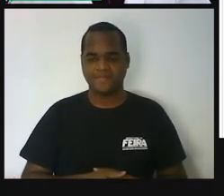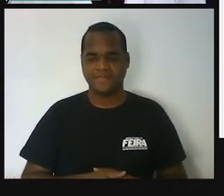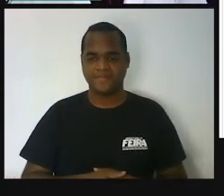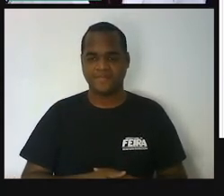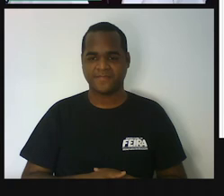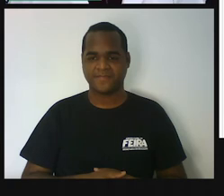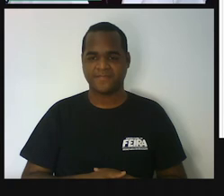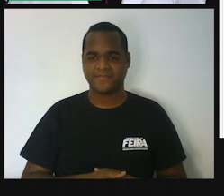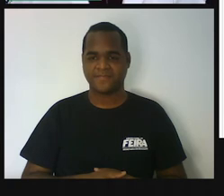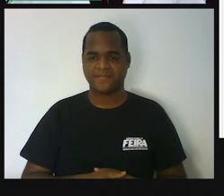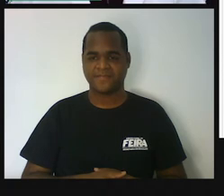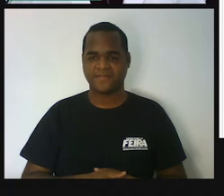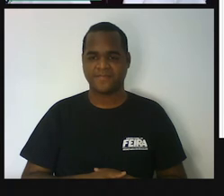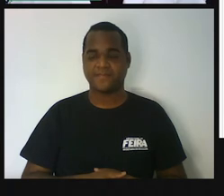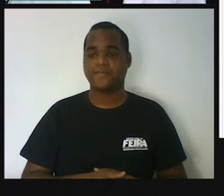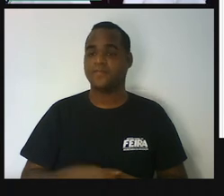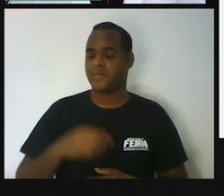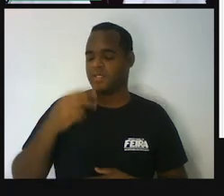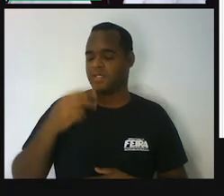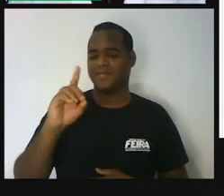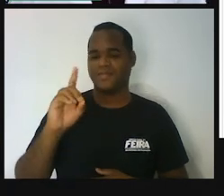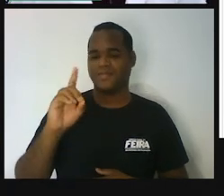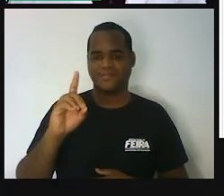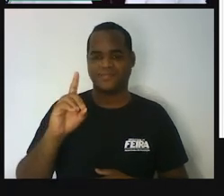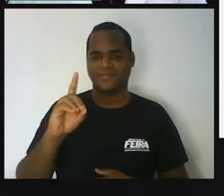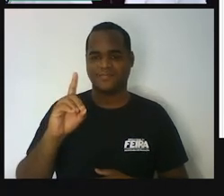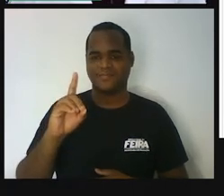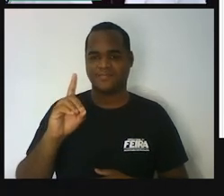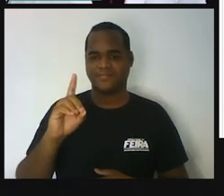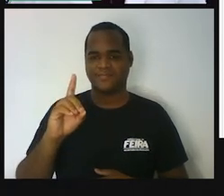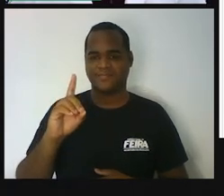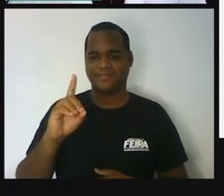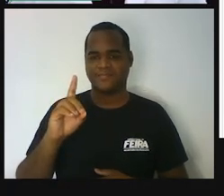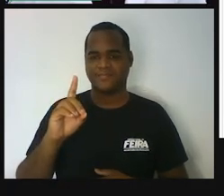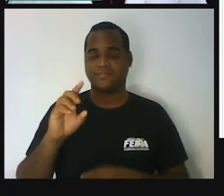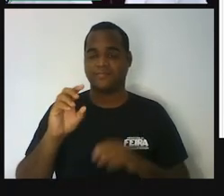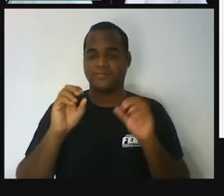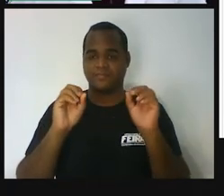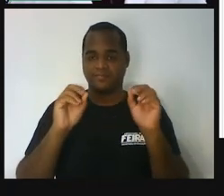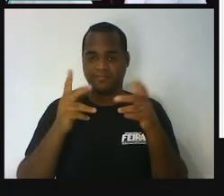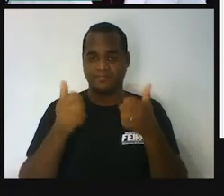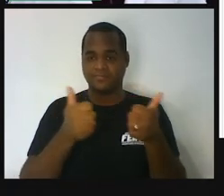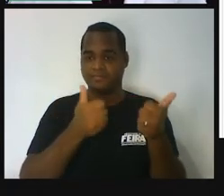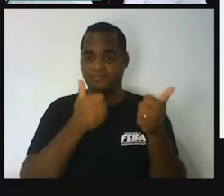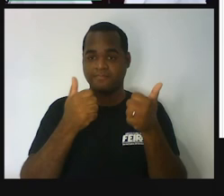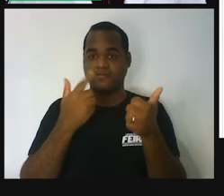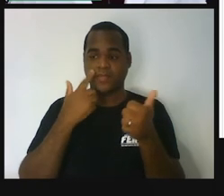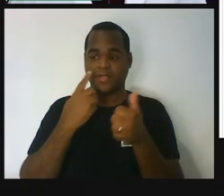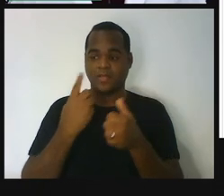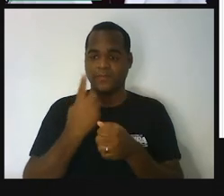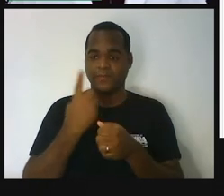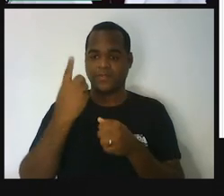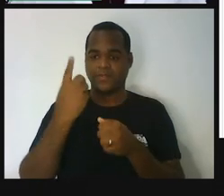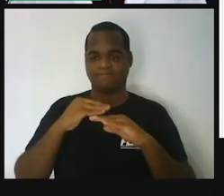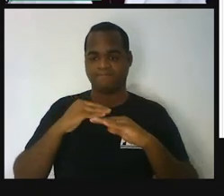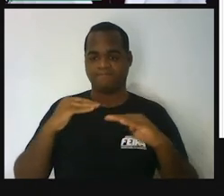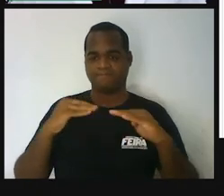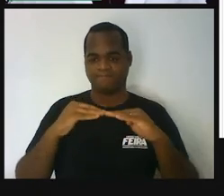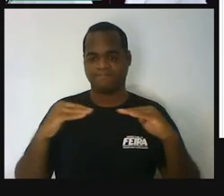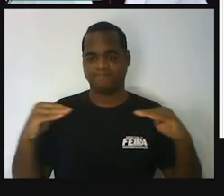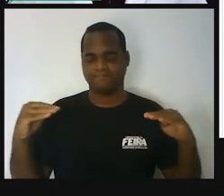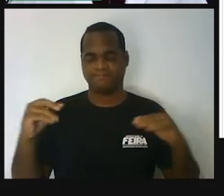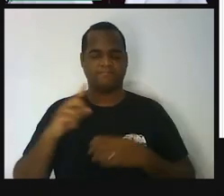Figuras geométricas que têm duas dimensões. Comprimento e altura. Tá?